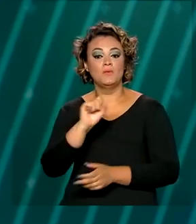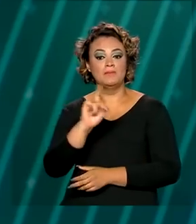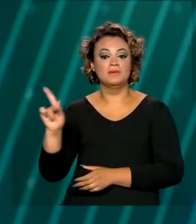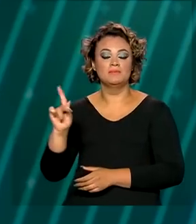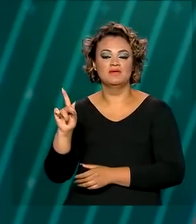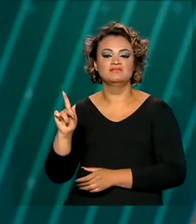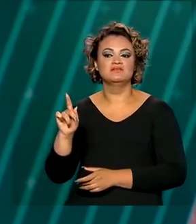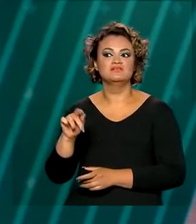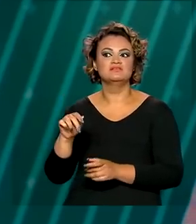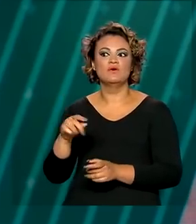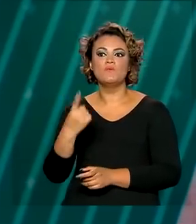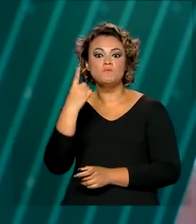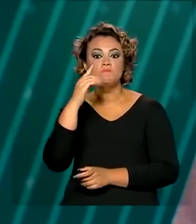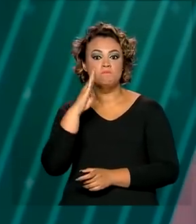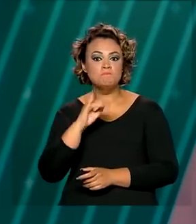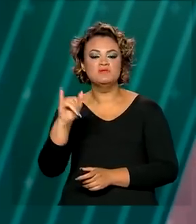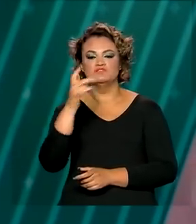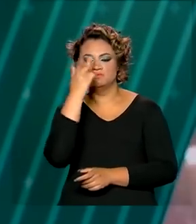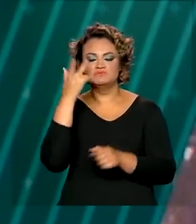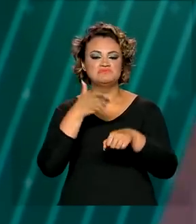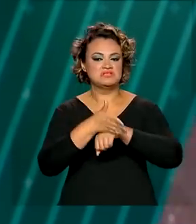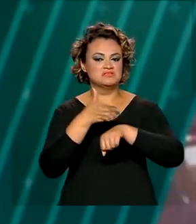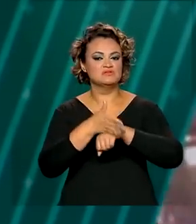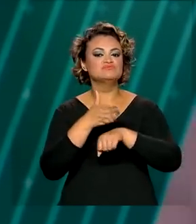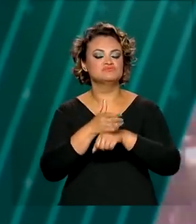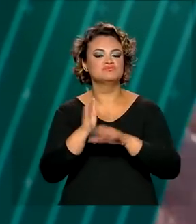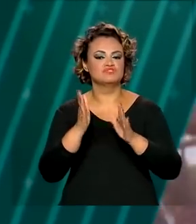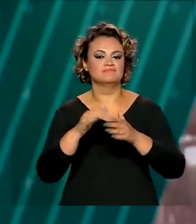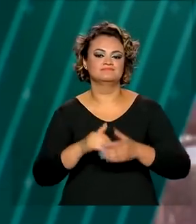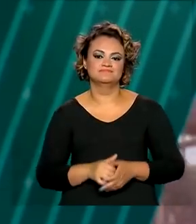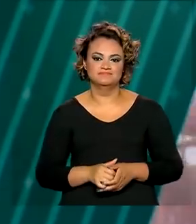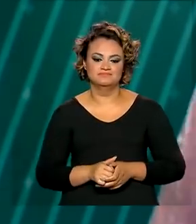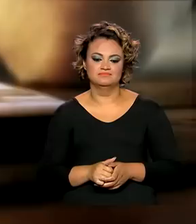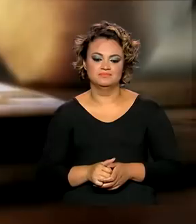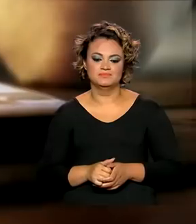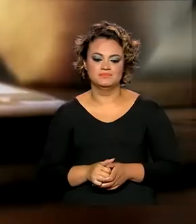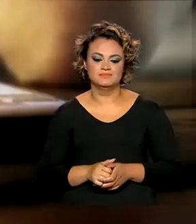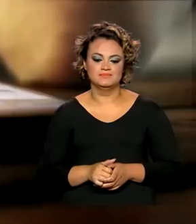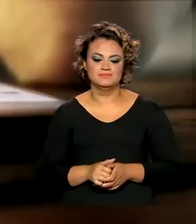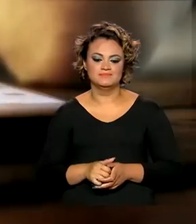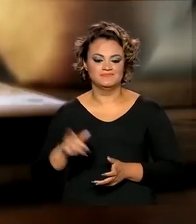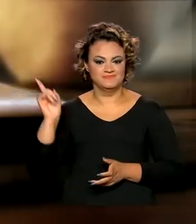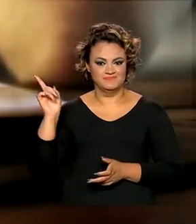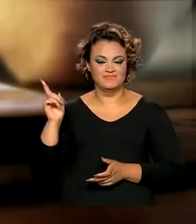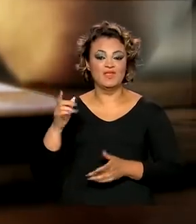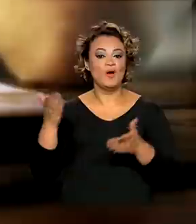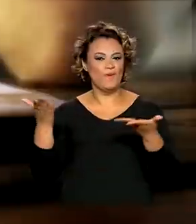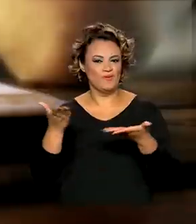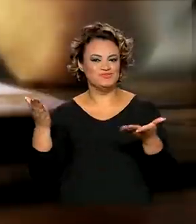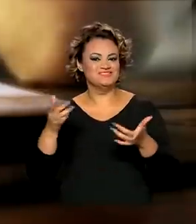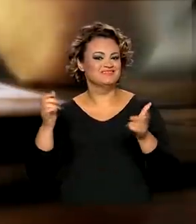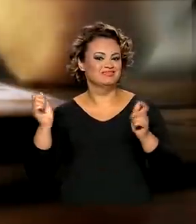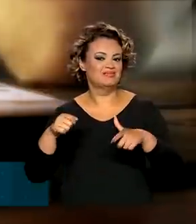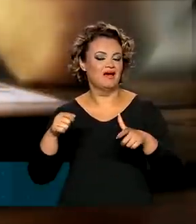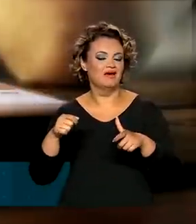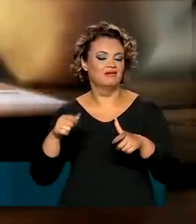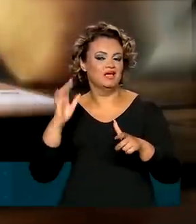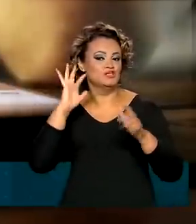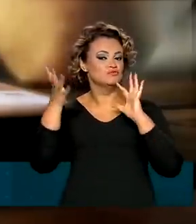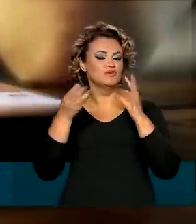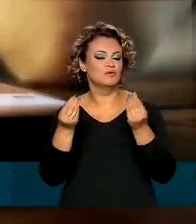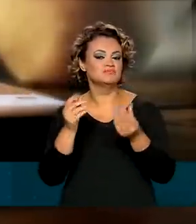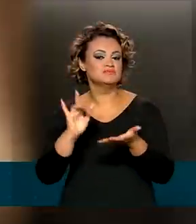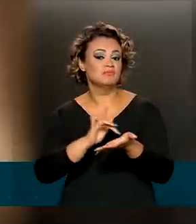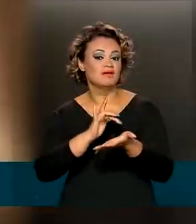documento já teve mais de um bilhão de acessos desde o lançamento. Hoje em dia, dá para fazer quase tudo pelo